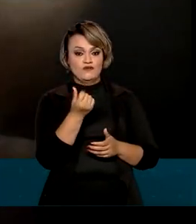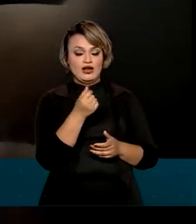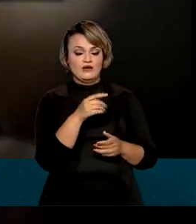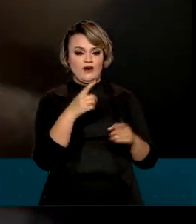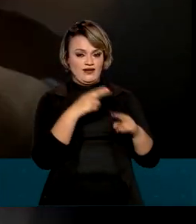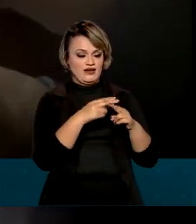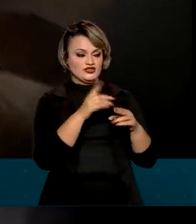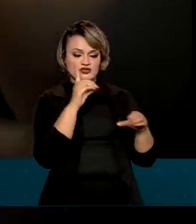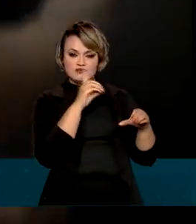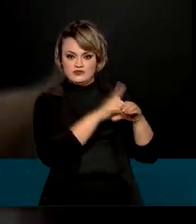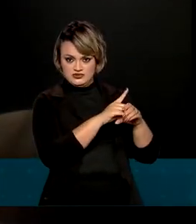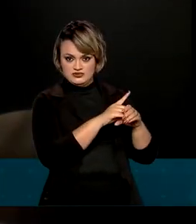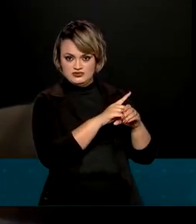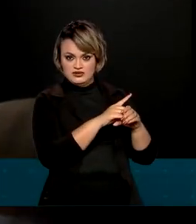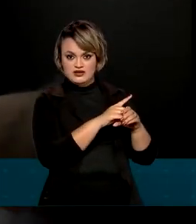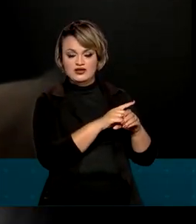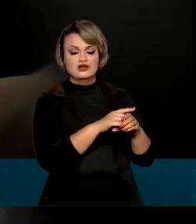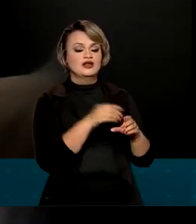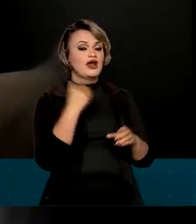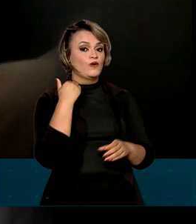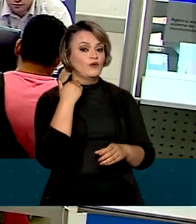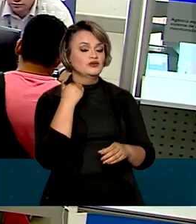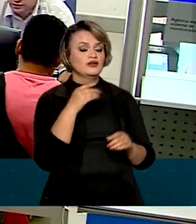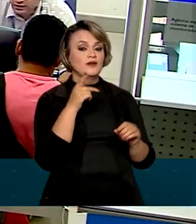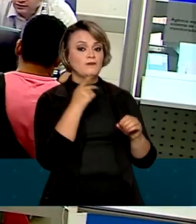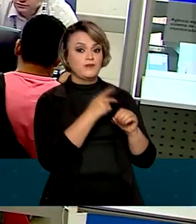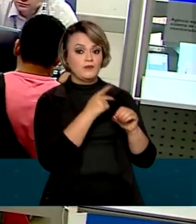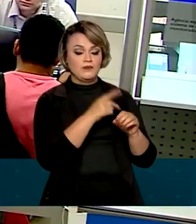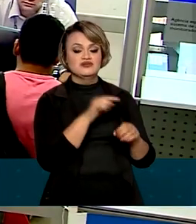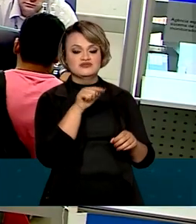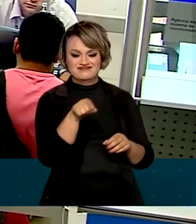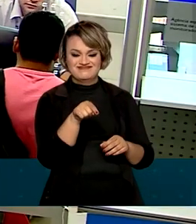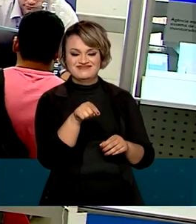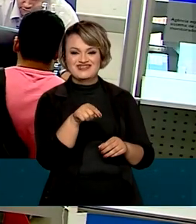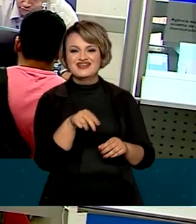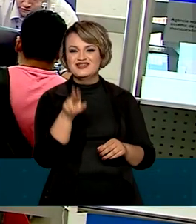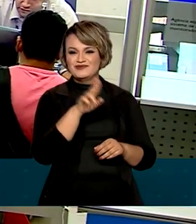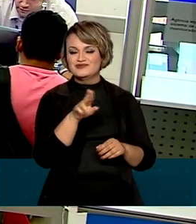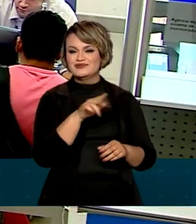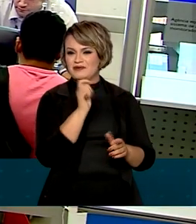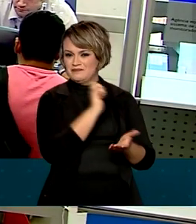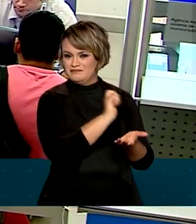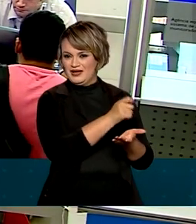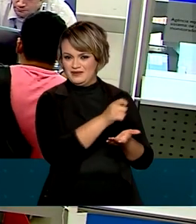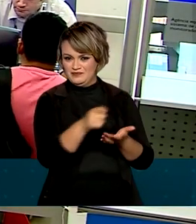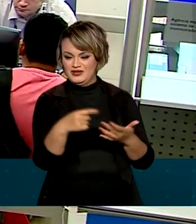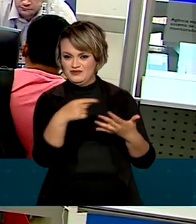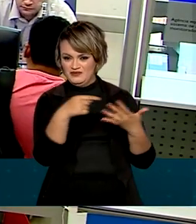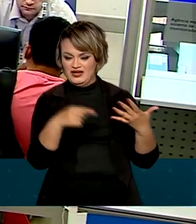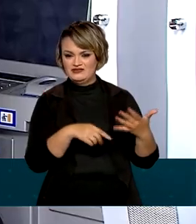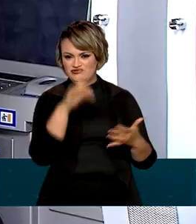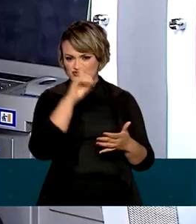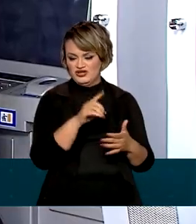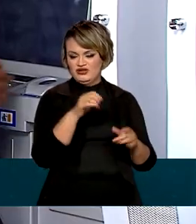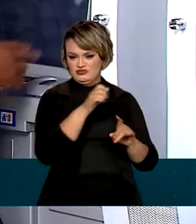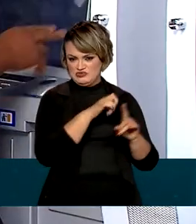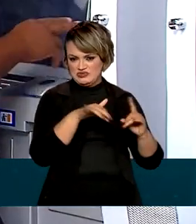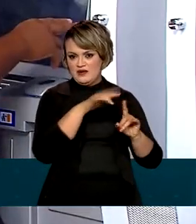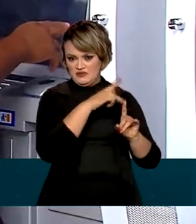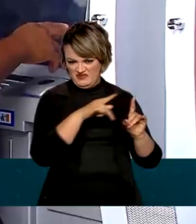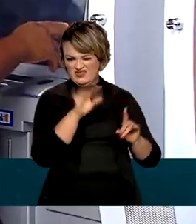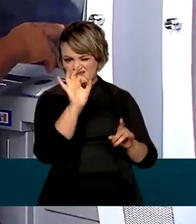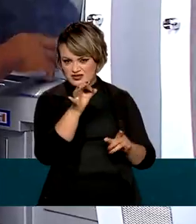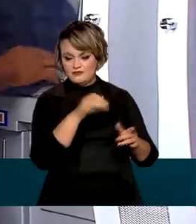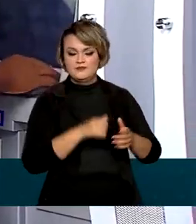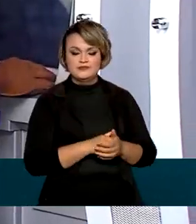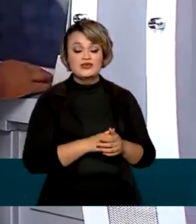Caixa Econômica Federal na conta poupança digital, a mesma utilizado para pagamento de benefícios sociais e previdenciários,